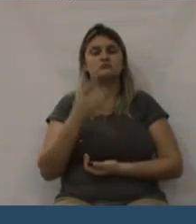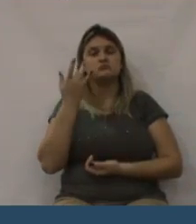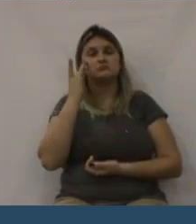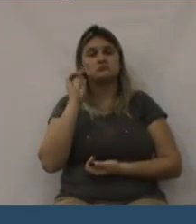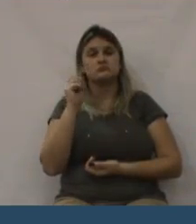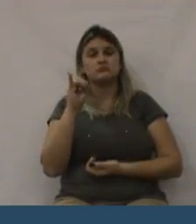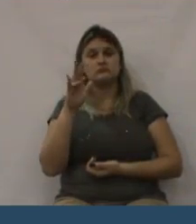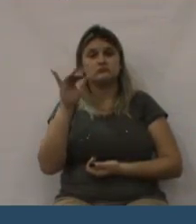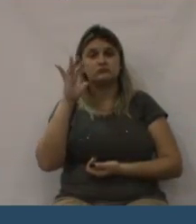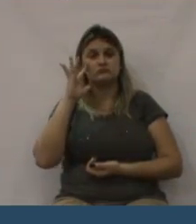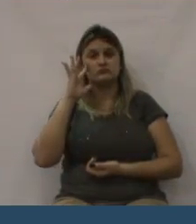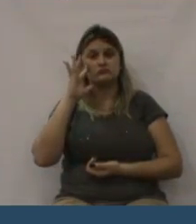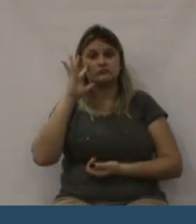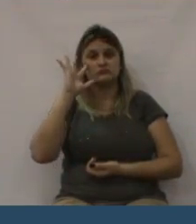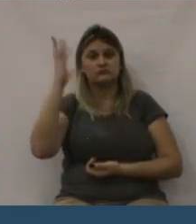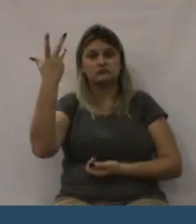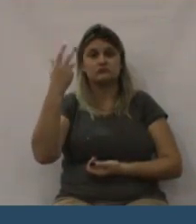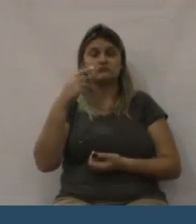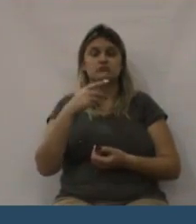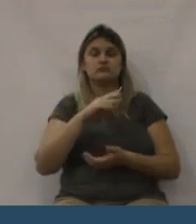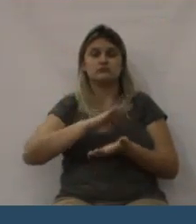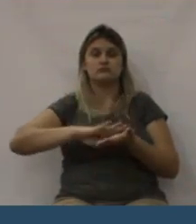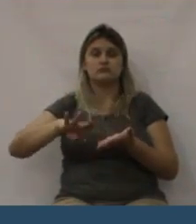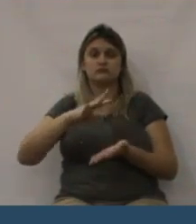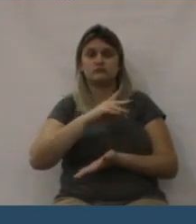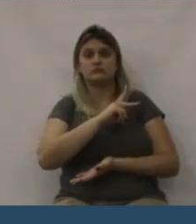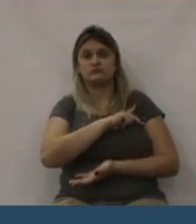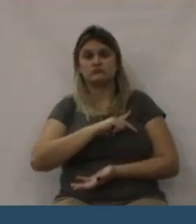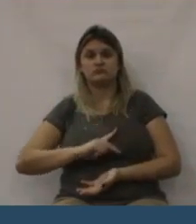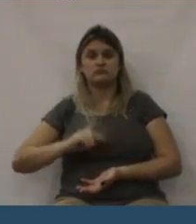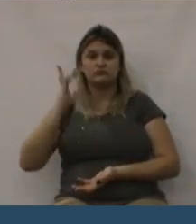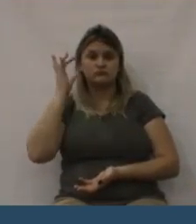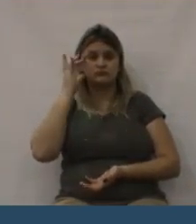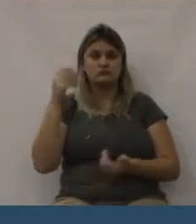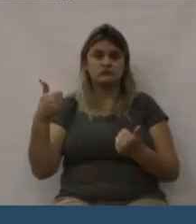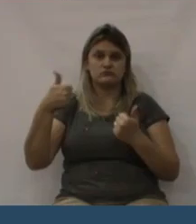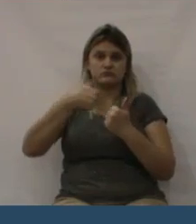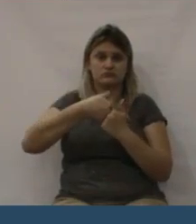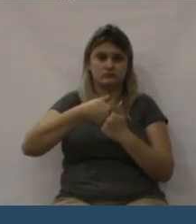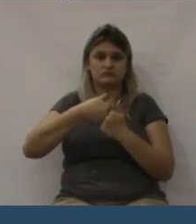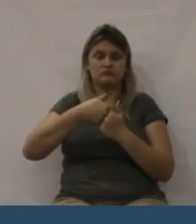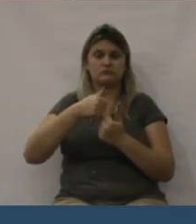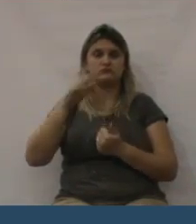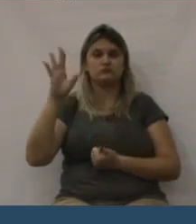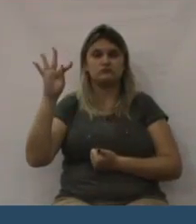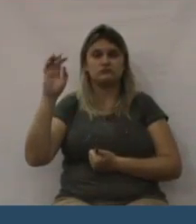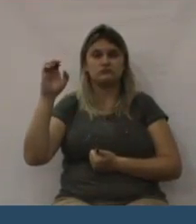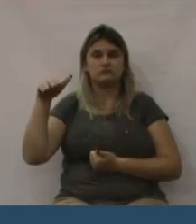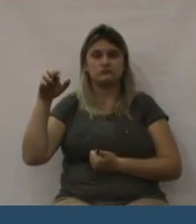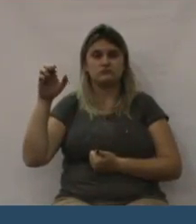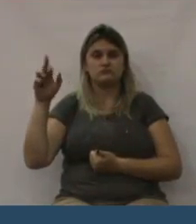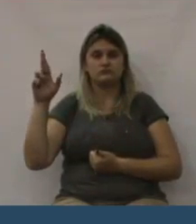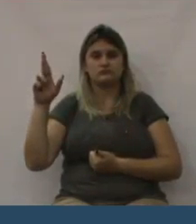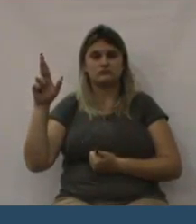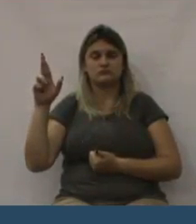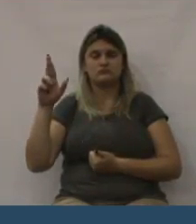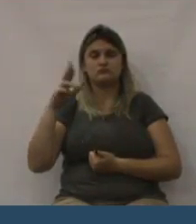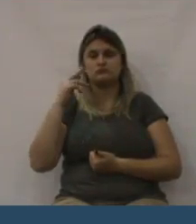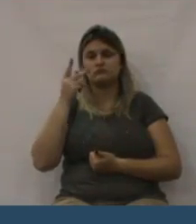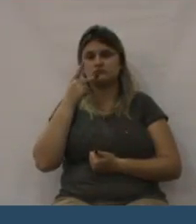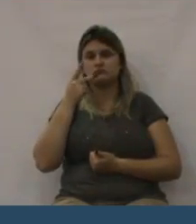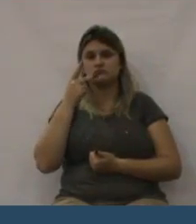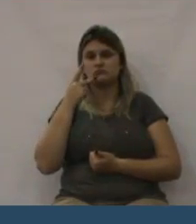A gente passar por momentos desses. Mas a gente sabe que,